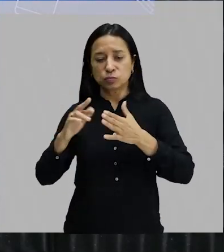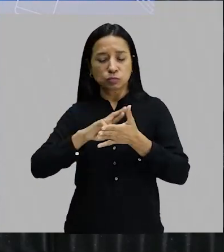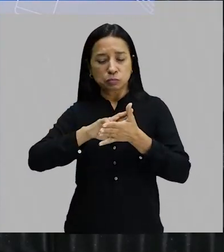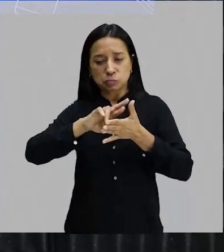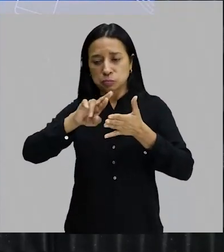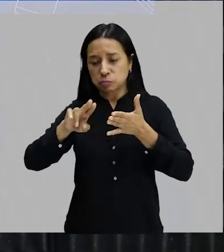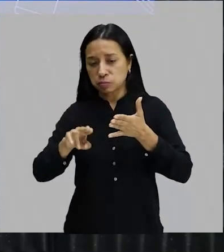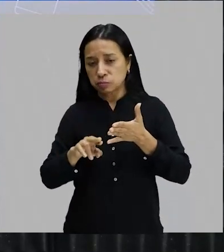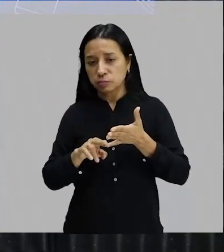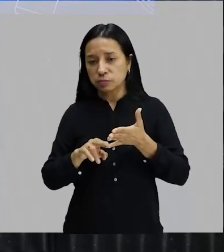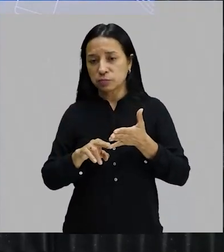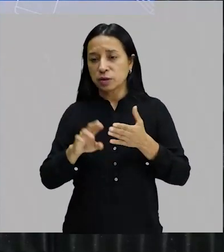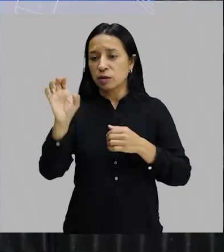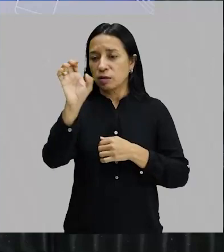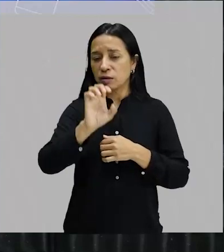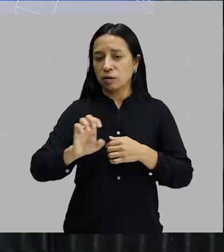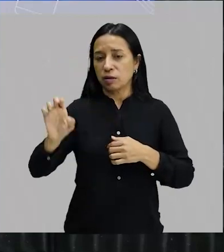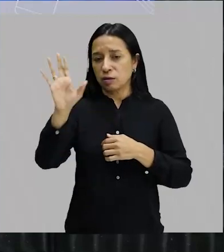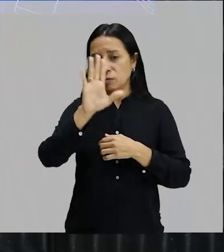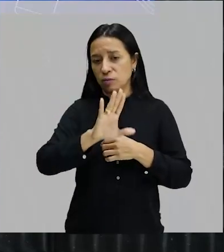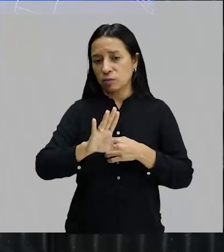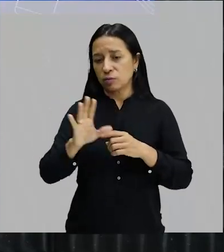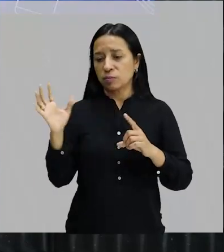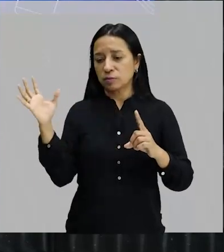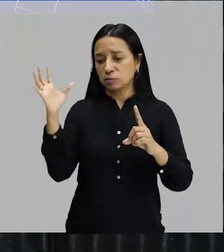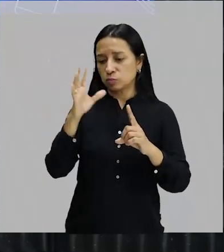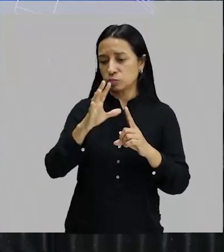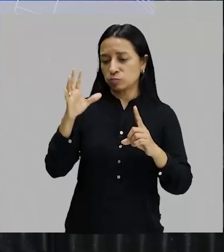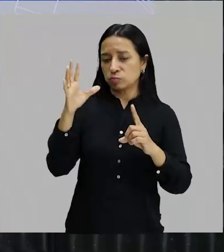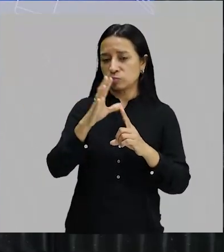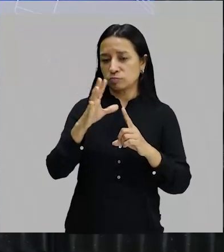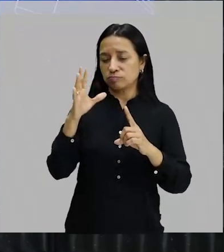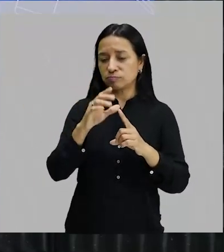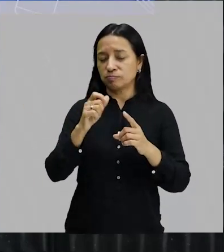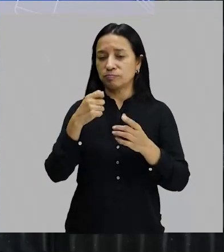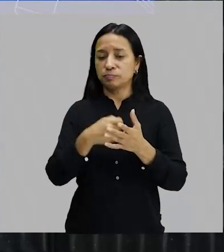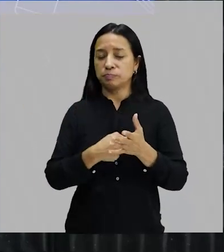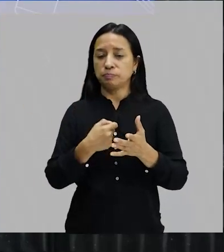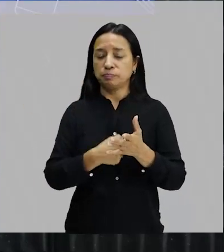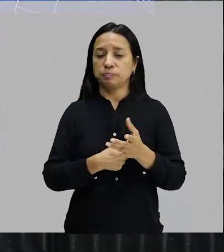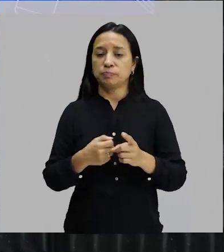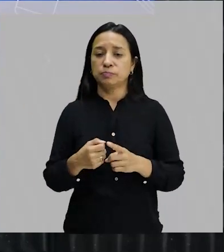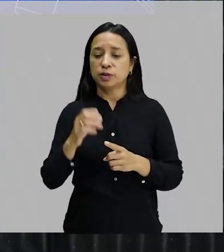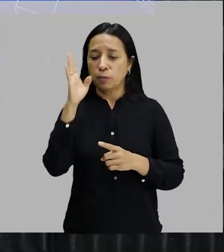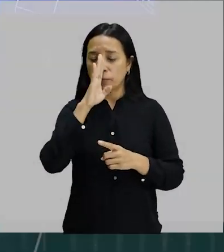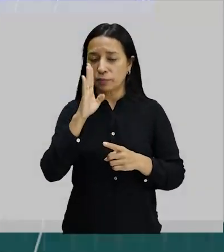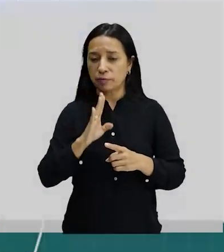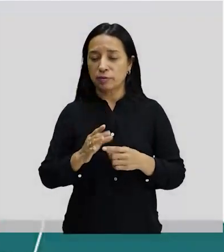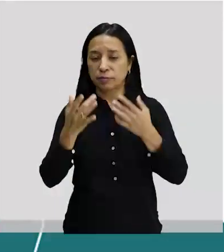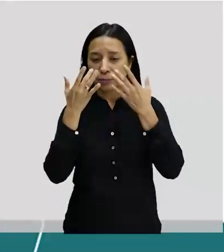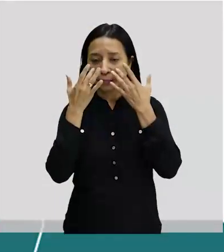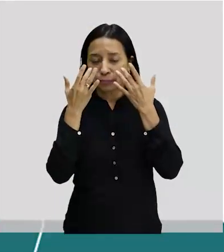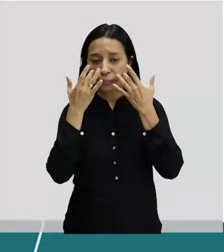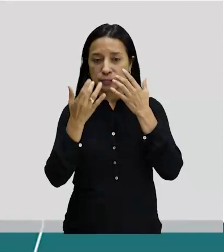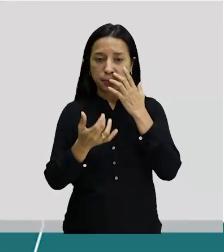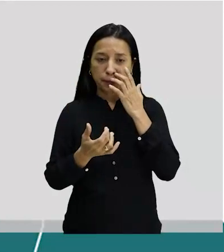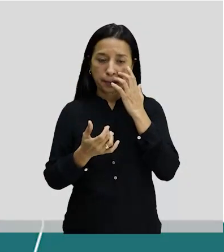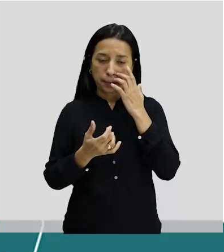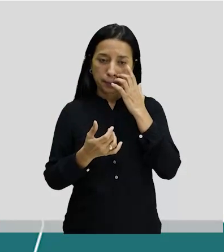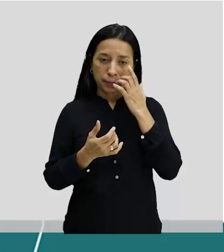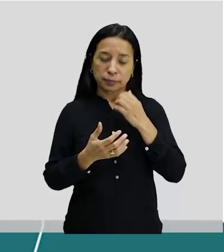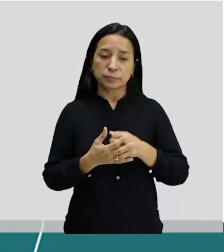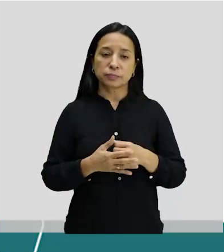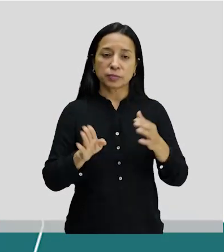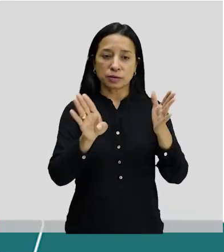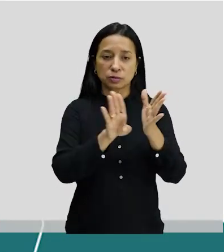expressionismo. A Europa, com as suas vanguardas, deitando e rolando em cima da arte brasileira. Chegamos